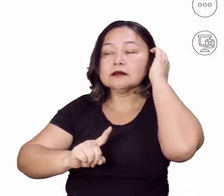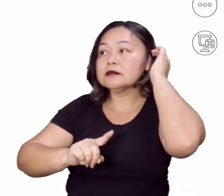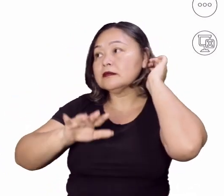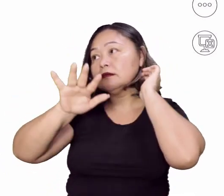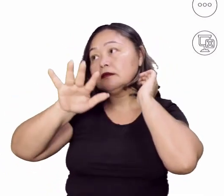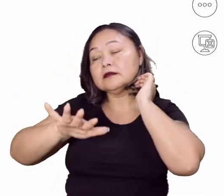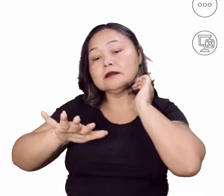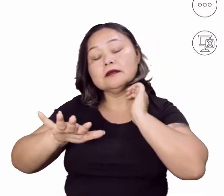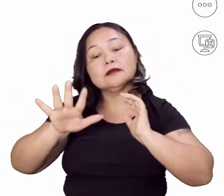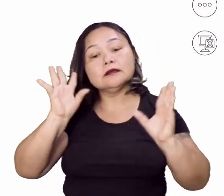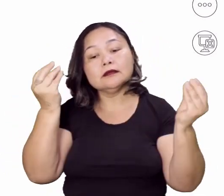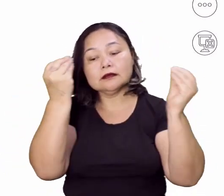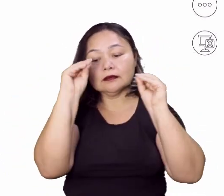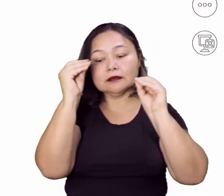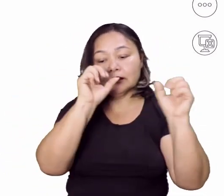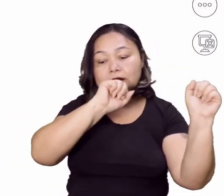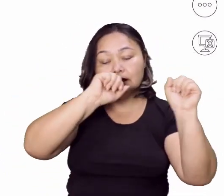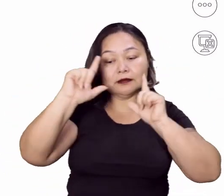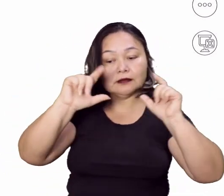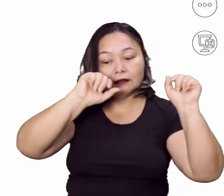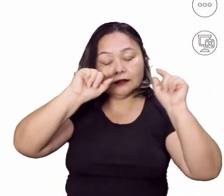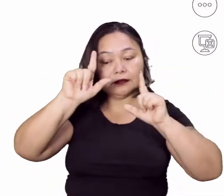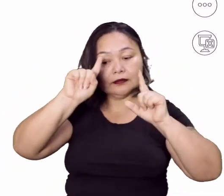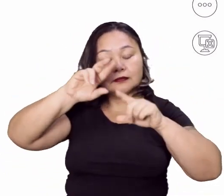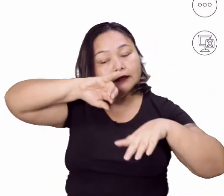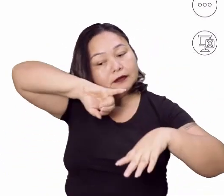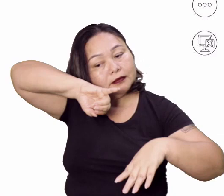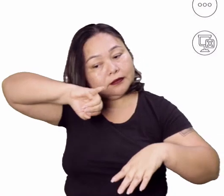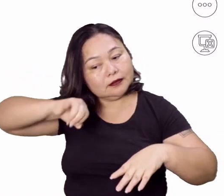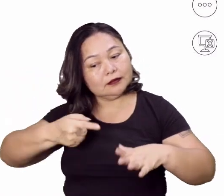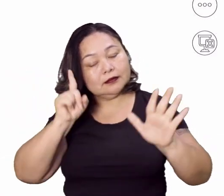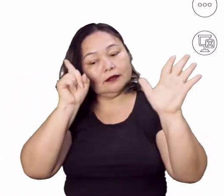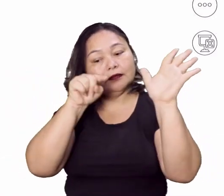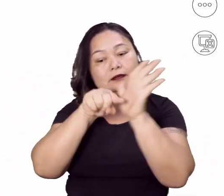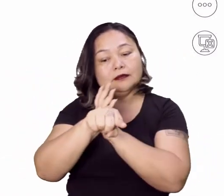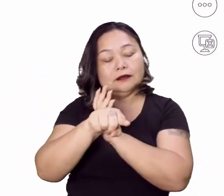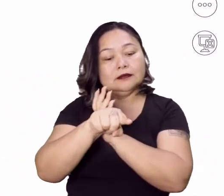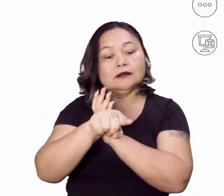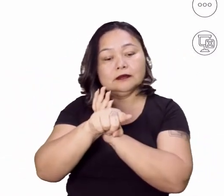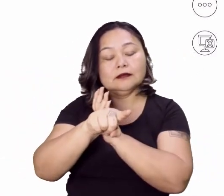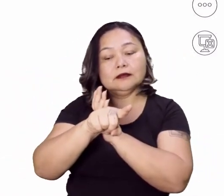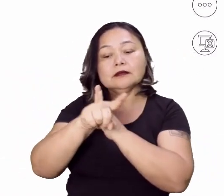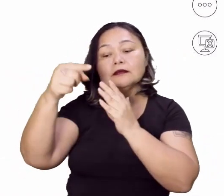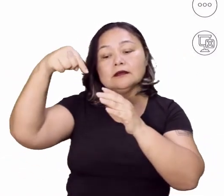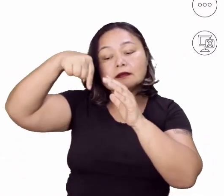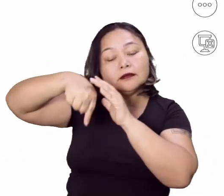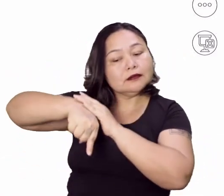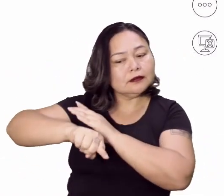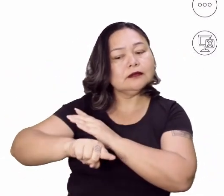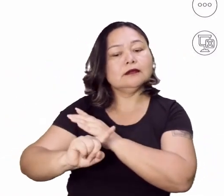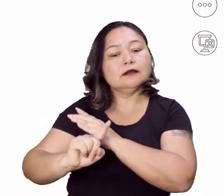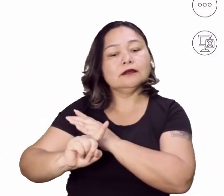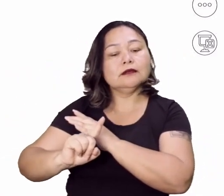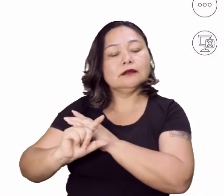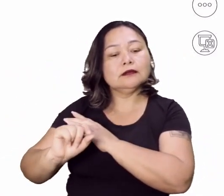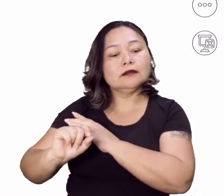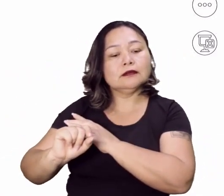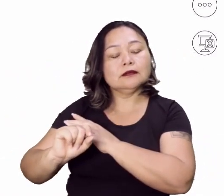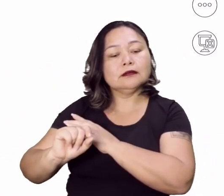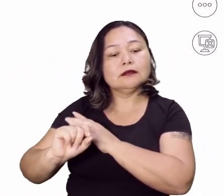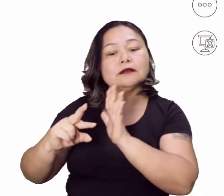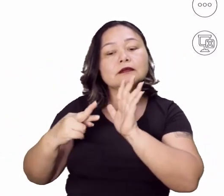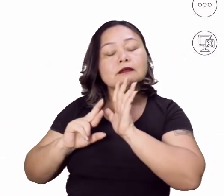Porque, às vezes, não cabe tudo naqueles slides. Então, a gente aproveita uma pergunta para falar um pouco do que